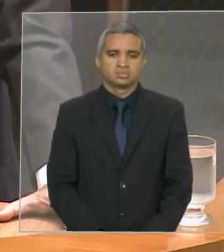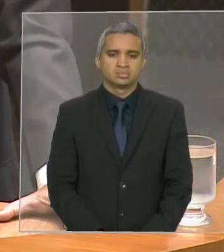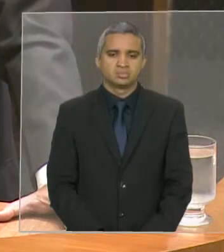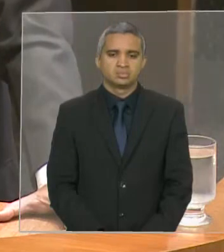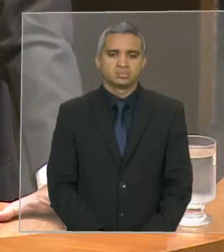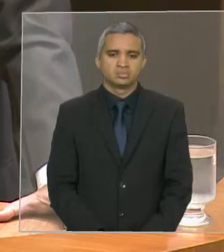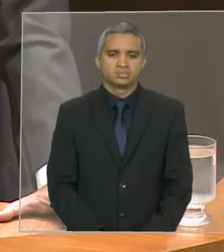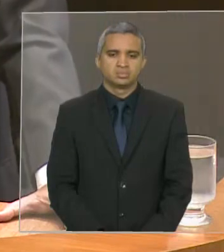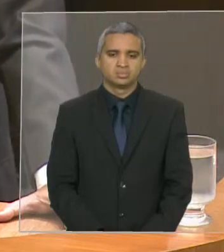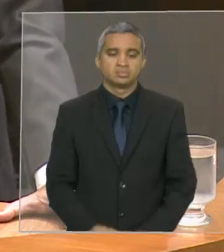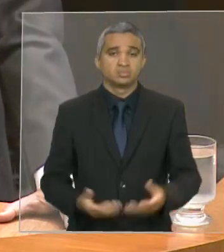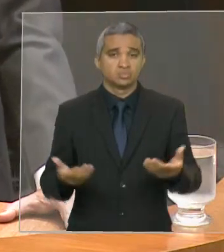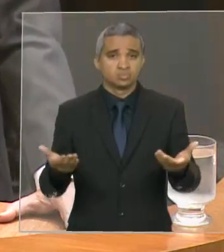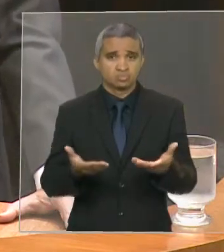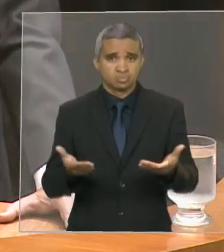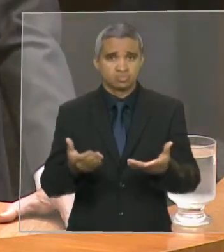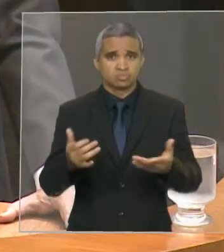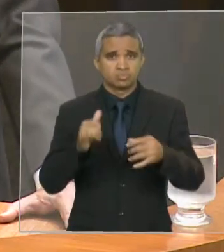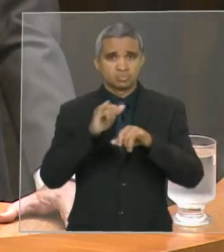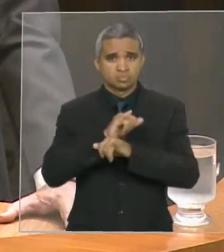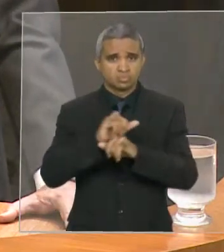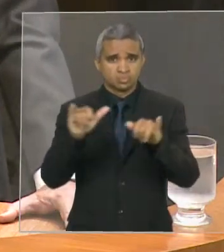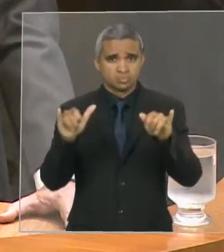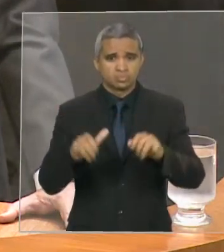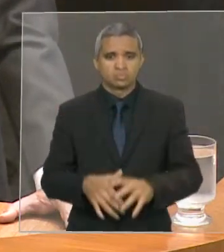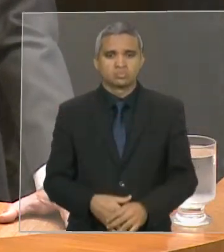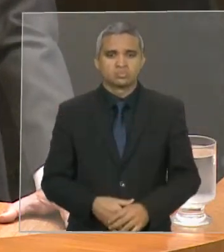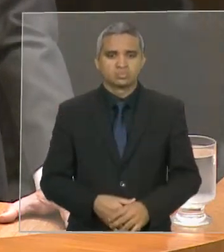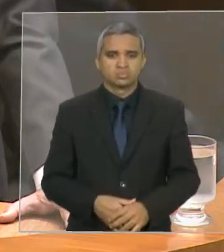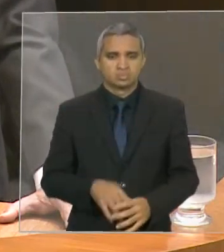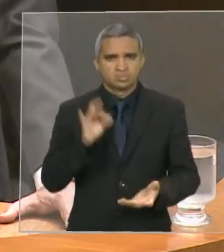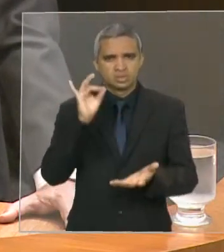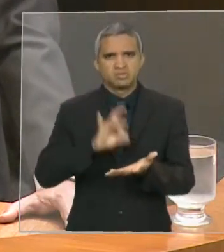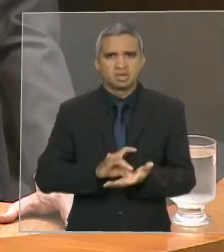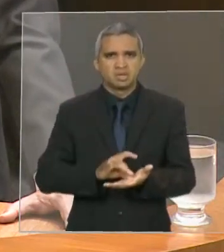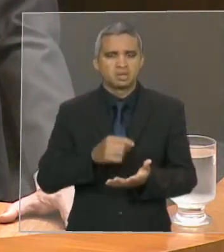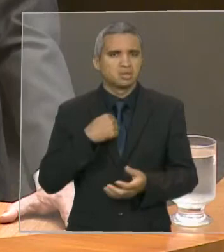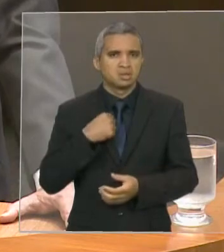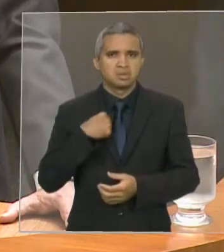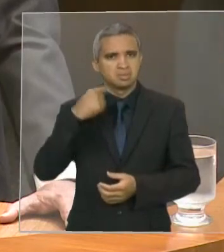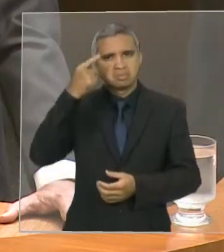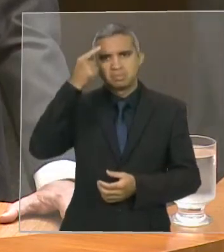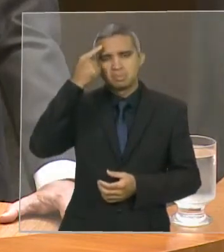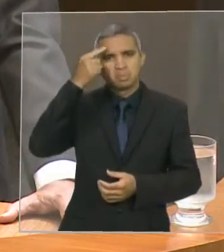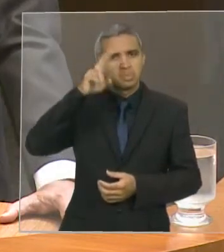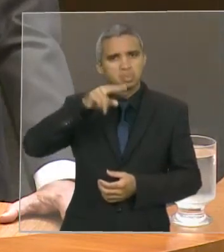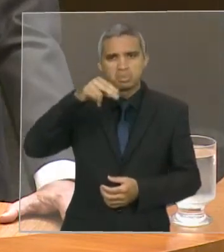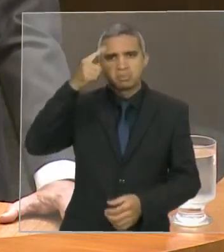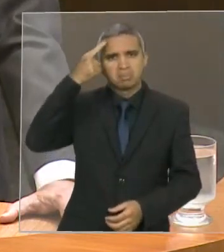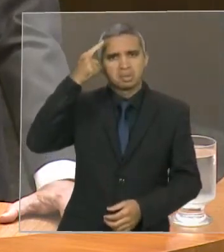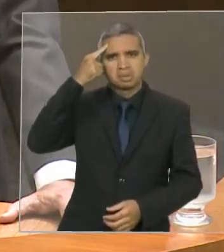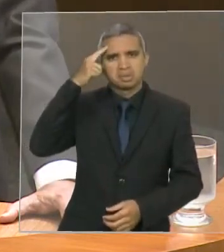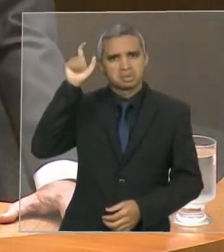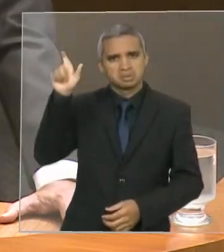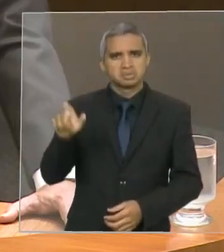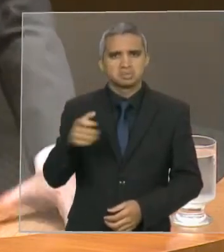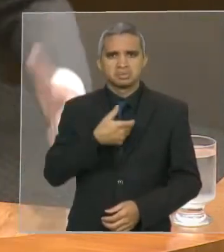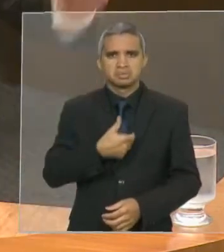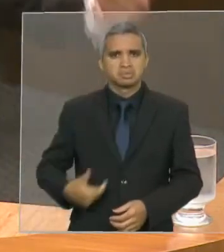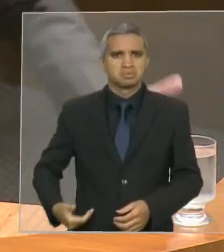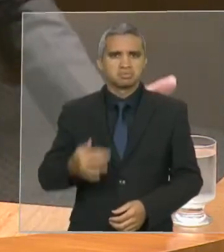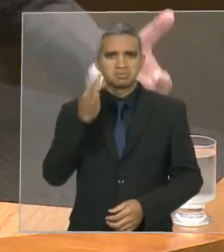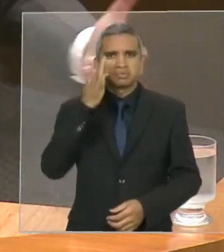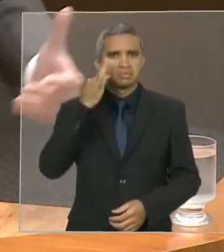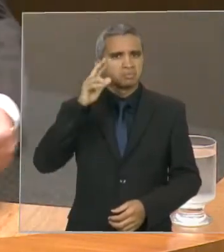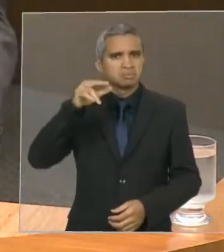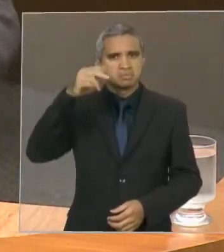eu digo para vocês, eu não esperava de maneira alguma essa atitude do governo. Não esperava até pela